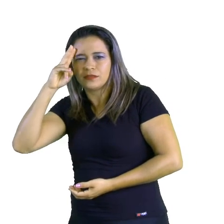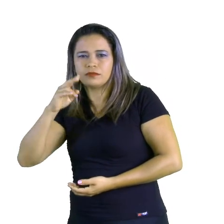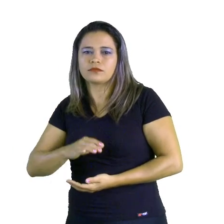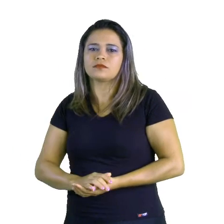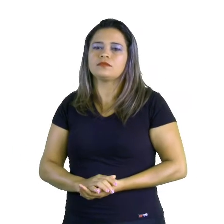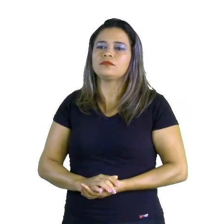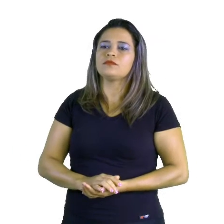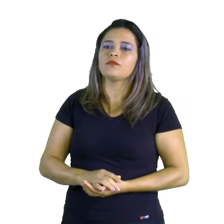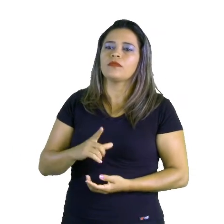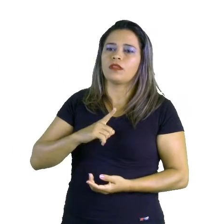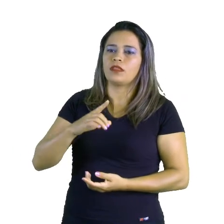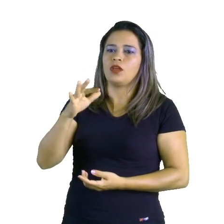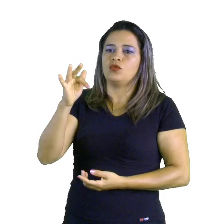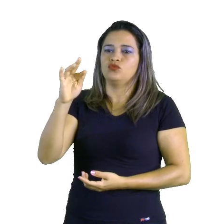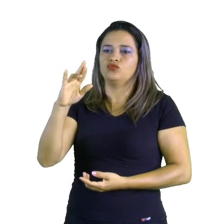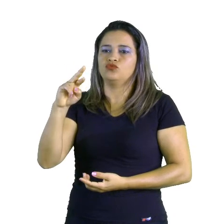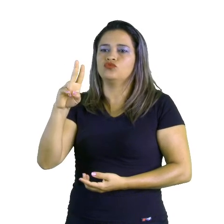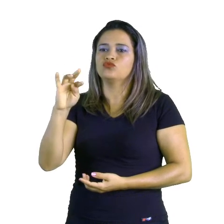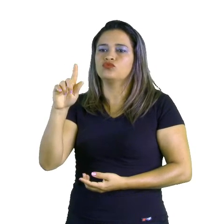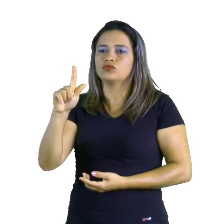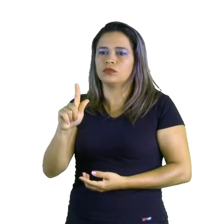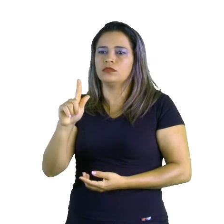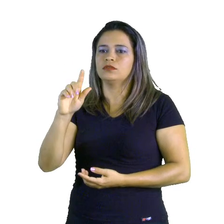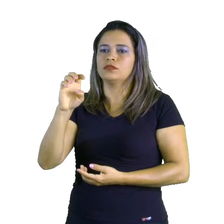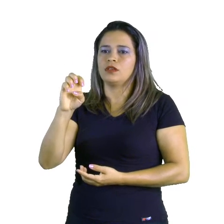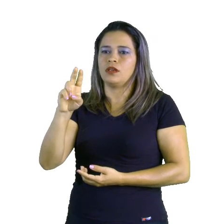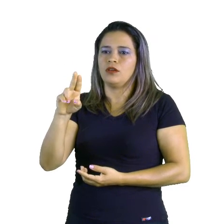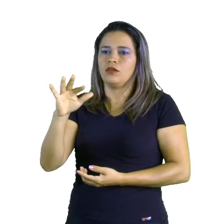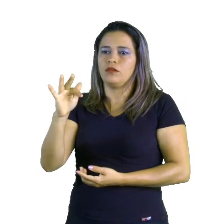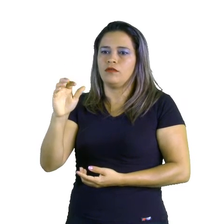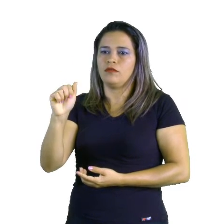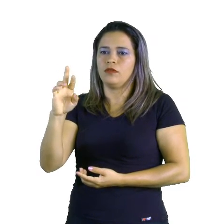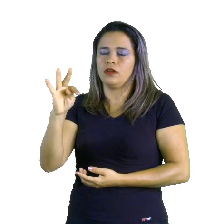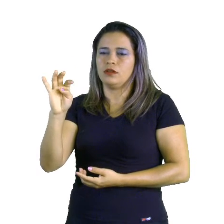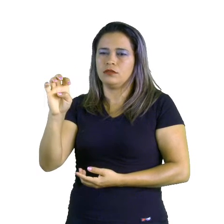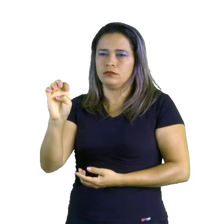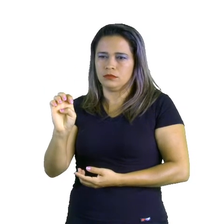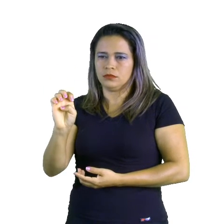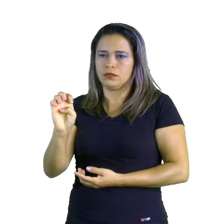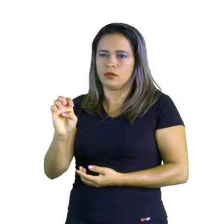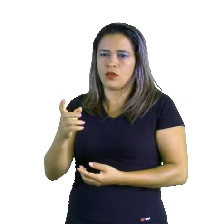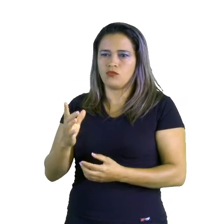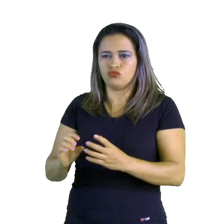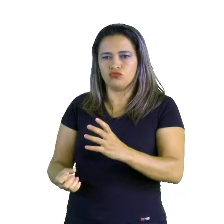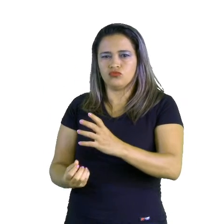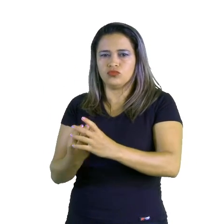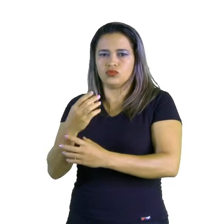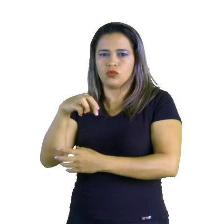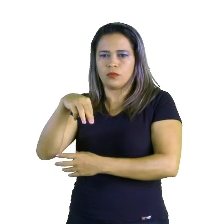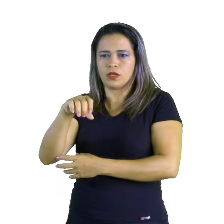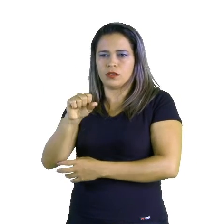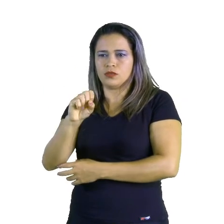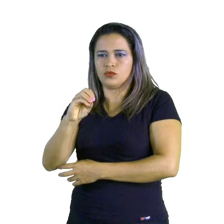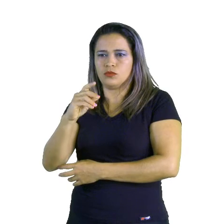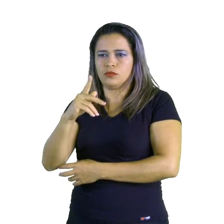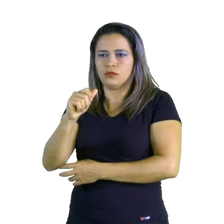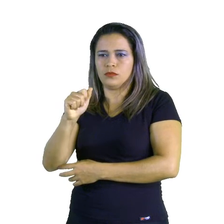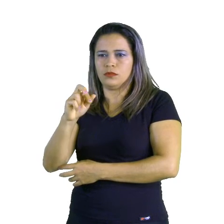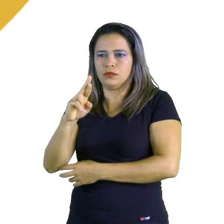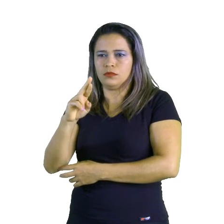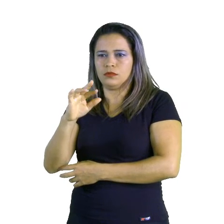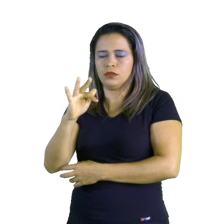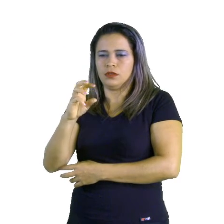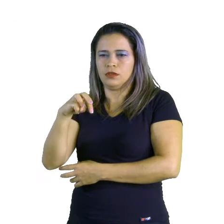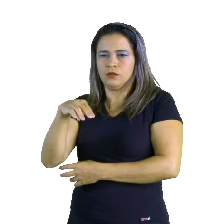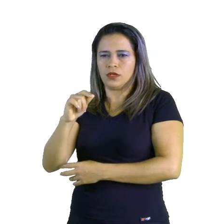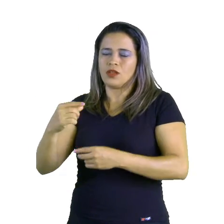Tigres e o Eufrates, que foi onde surgiram a civilização mesopotâmica. E que até hoje é motivo de disputa.